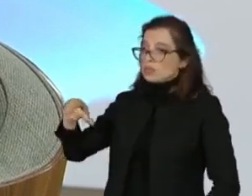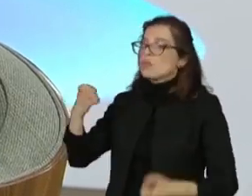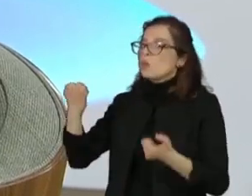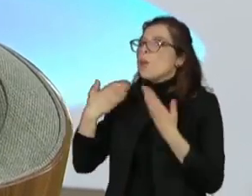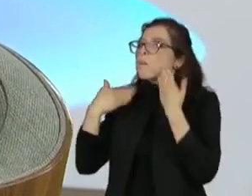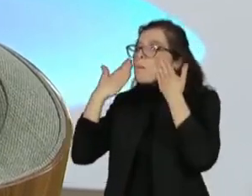ela vai ser absoluta.